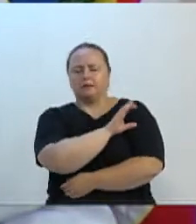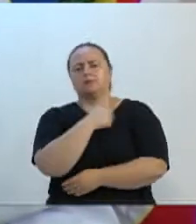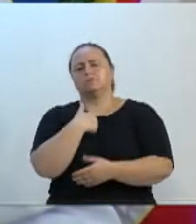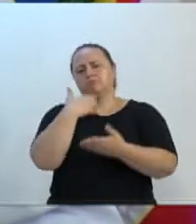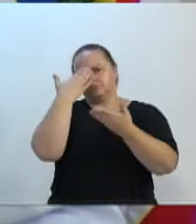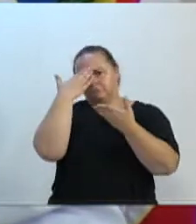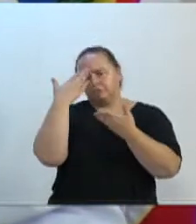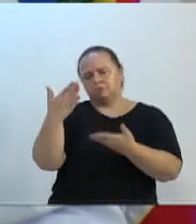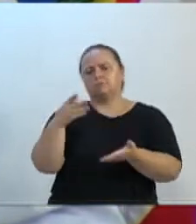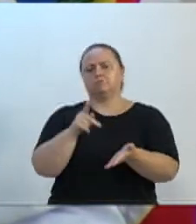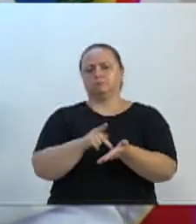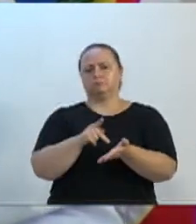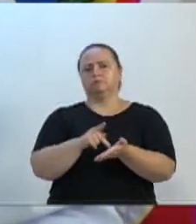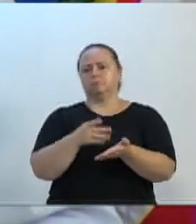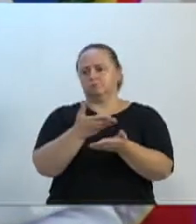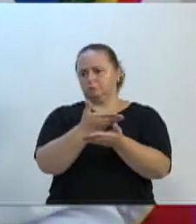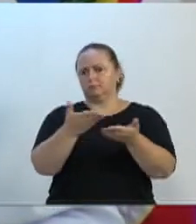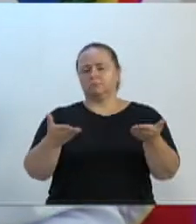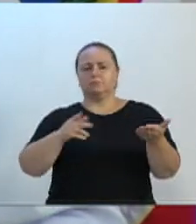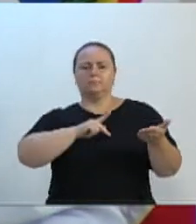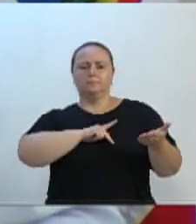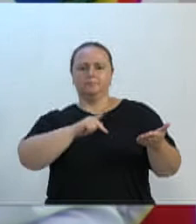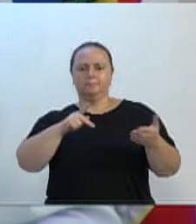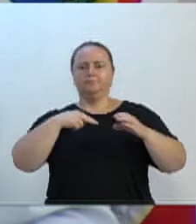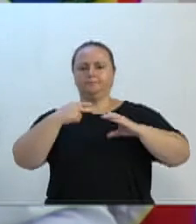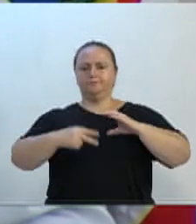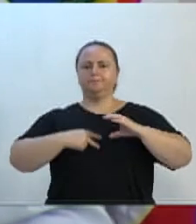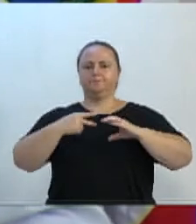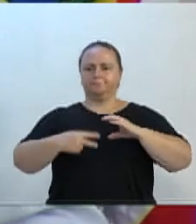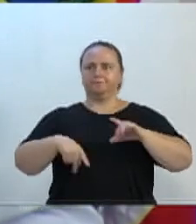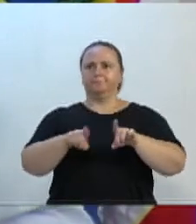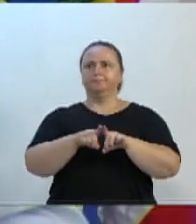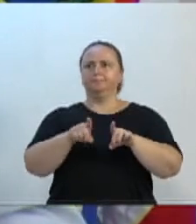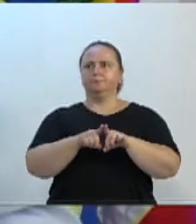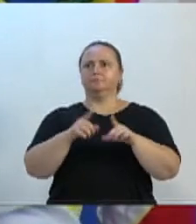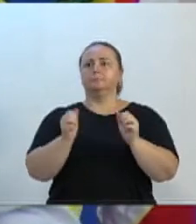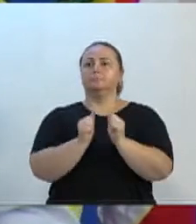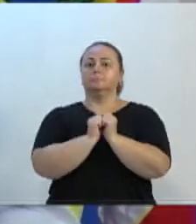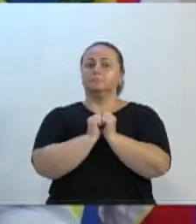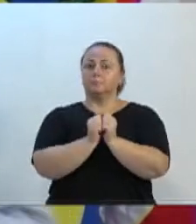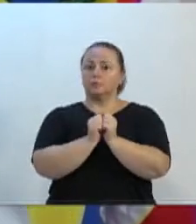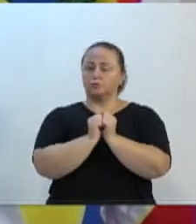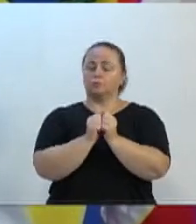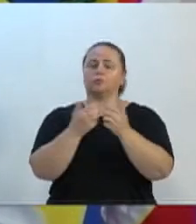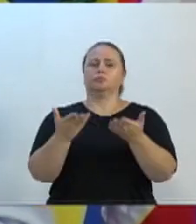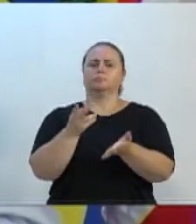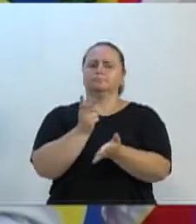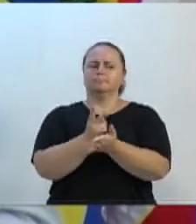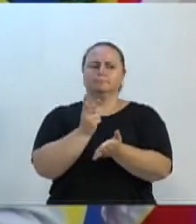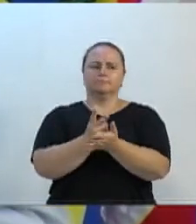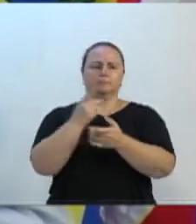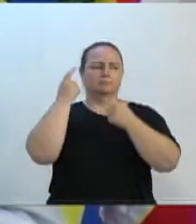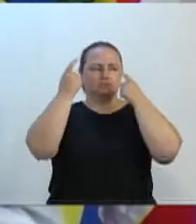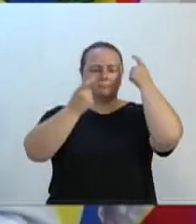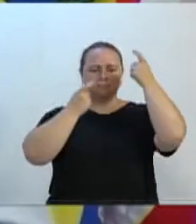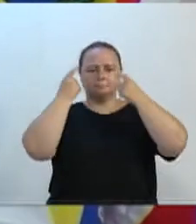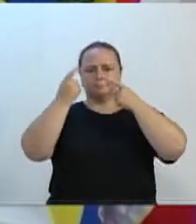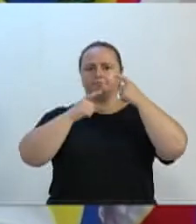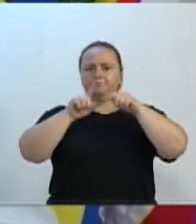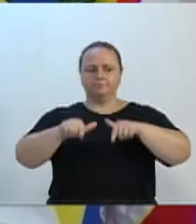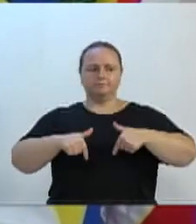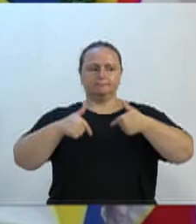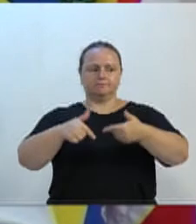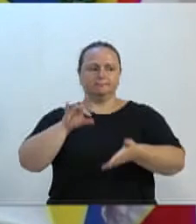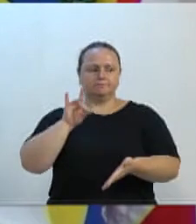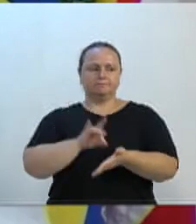ao presidente da Câmara por também estar preocupado com ações importantes para